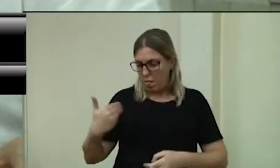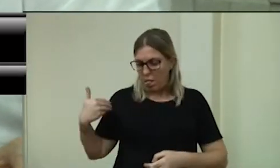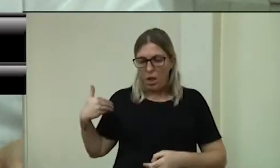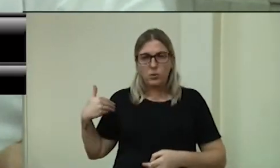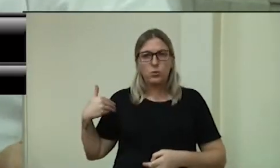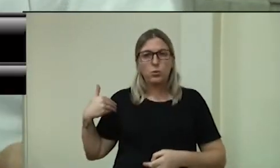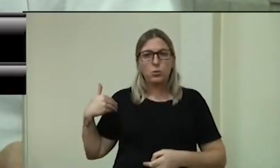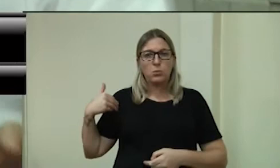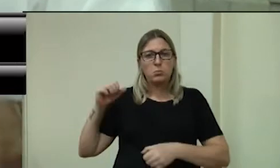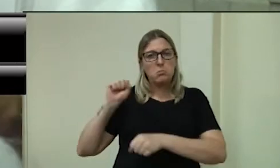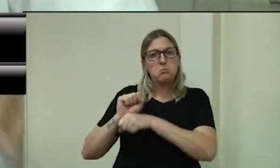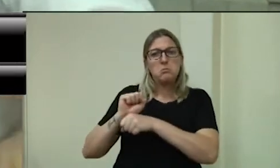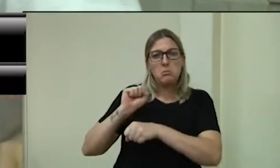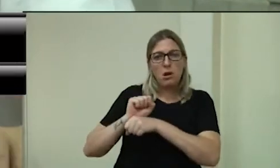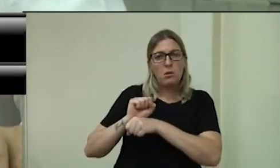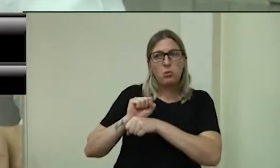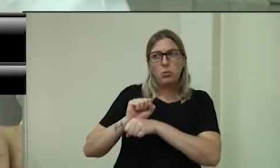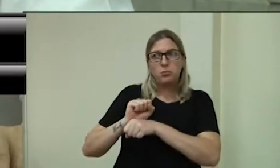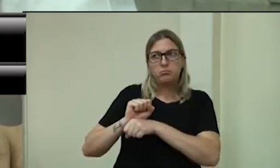paralisado,